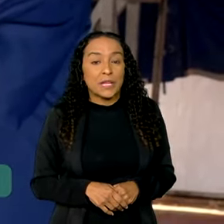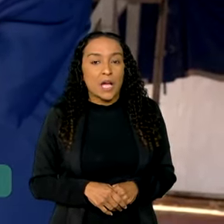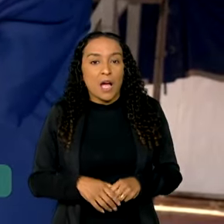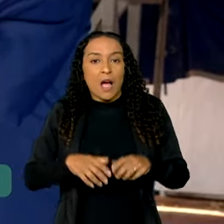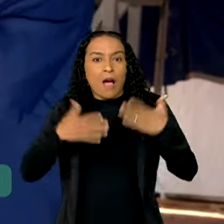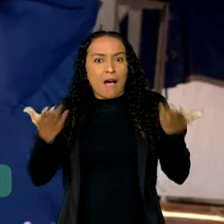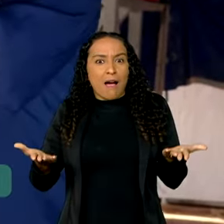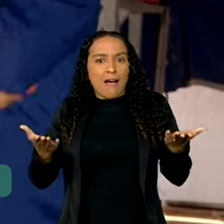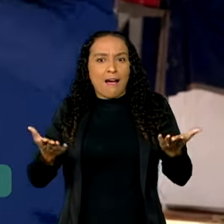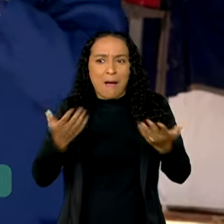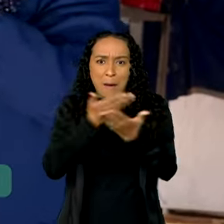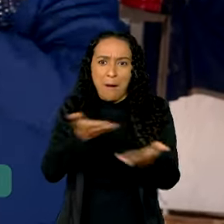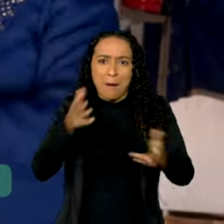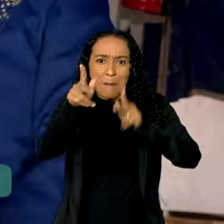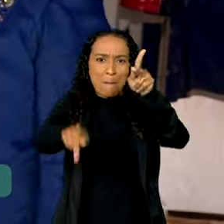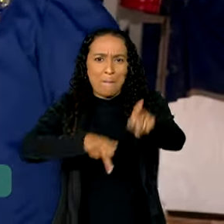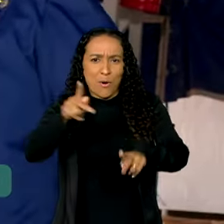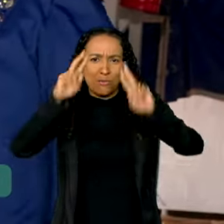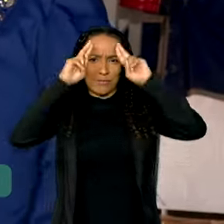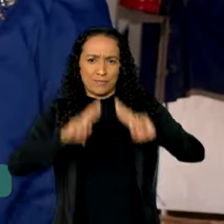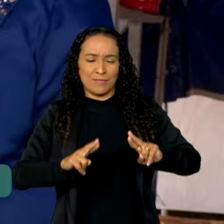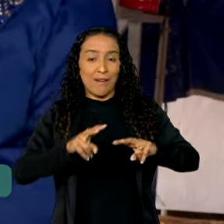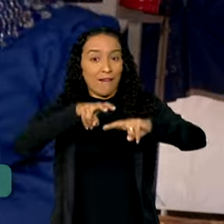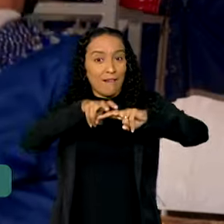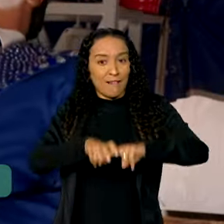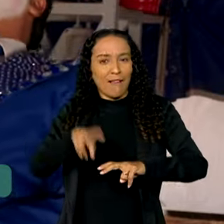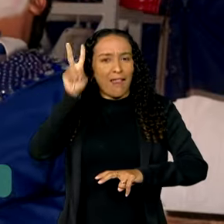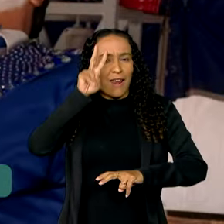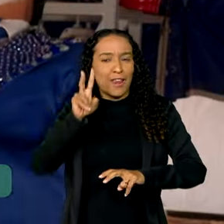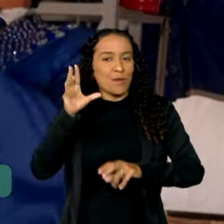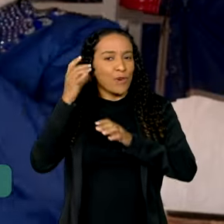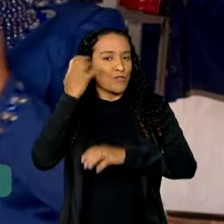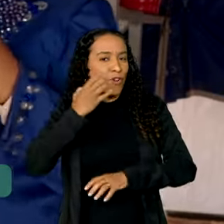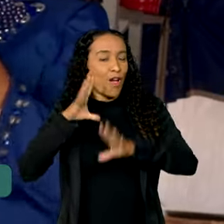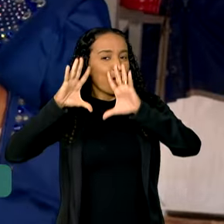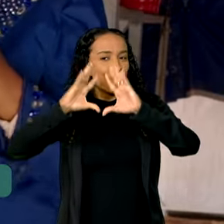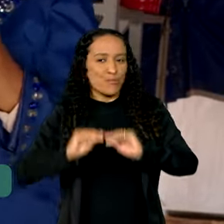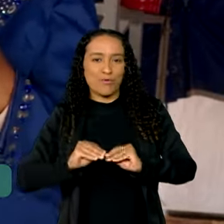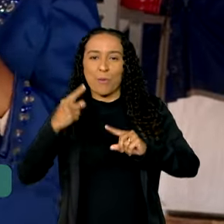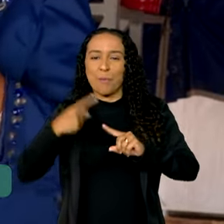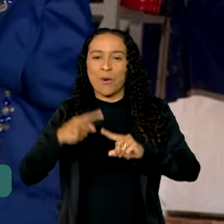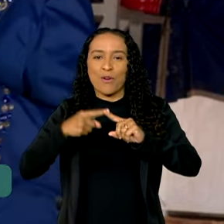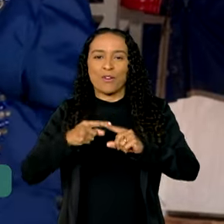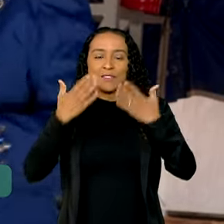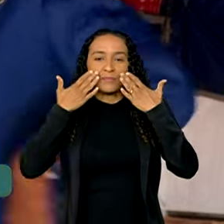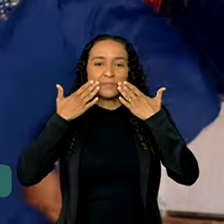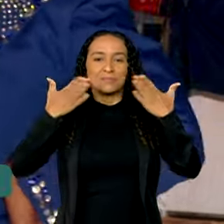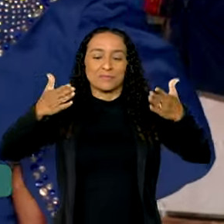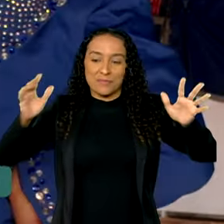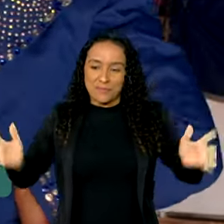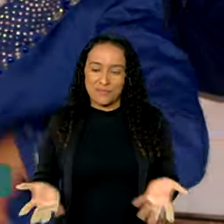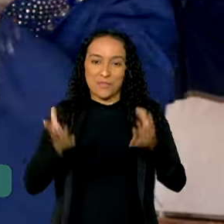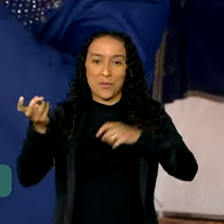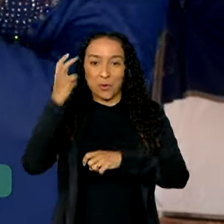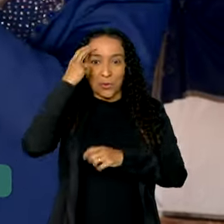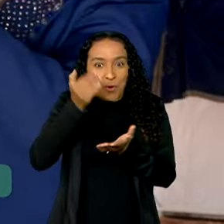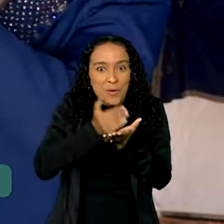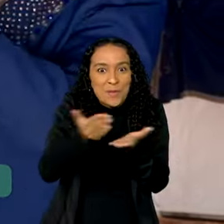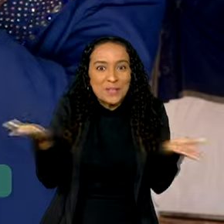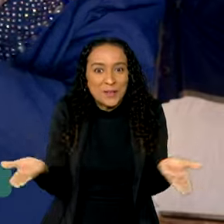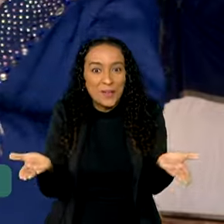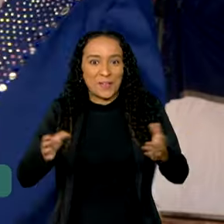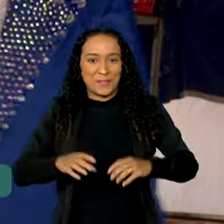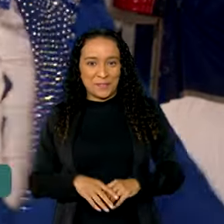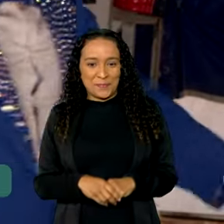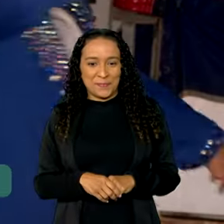Respeitável público, tomem seus assentos e lembrem-se de desligar os celulares, porque o espetáculo de fomento à cultura já vai começar.